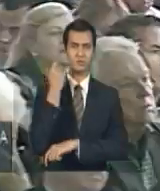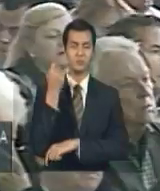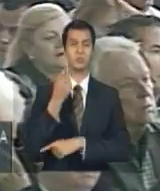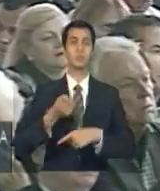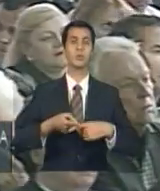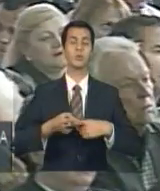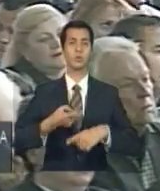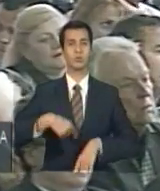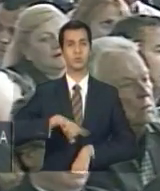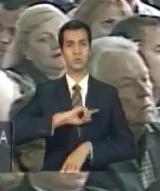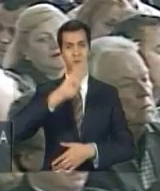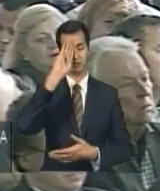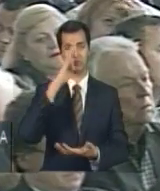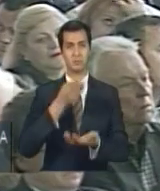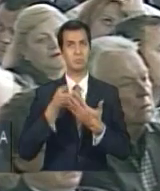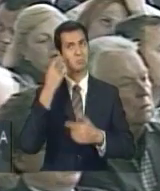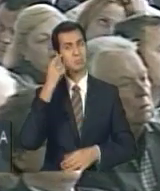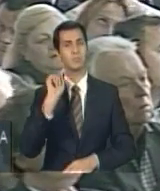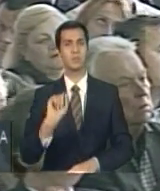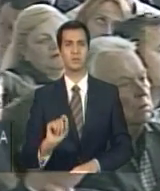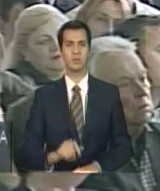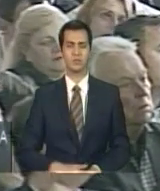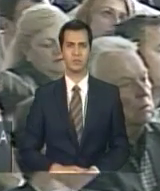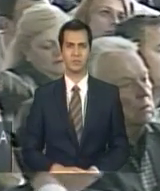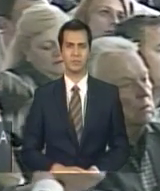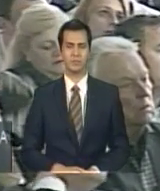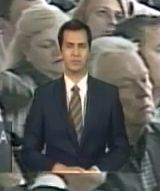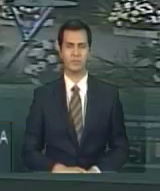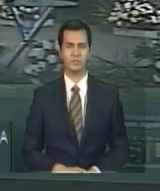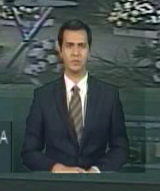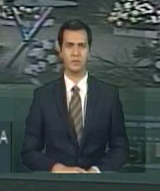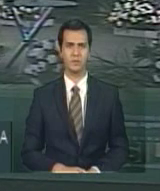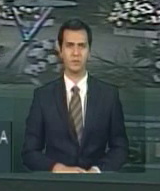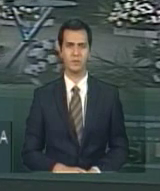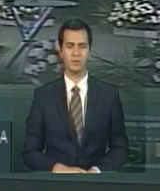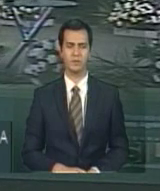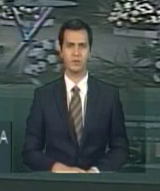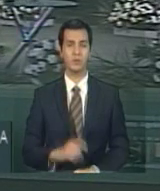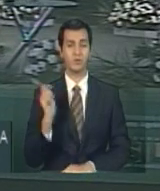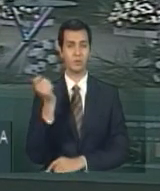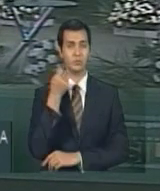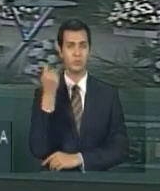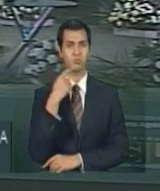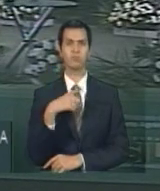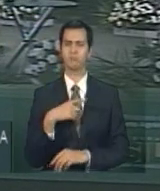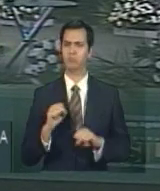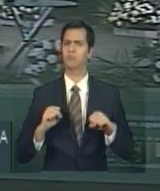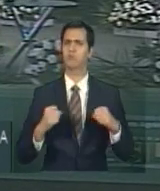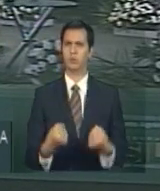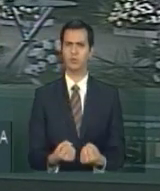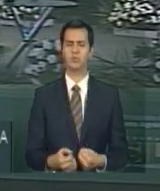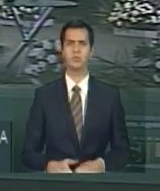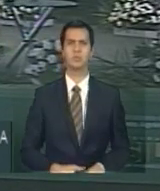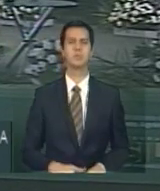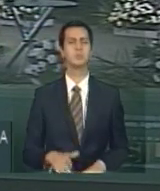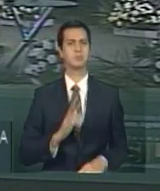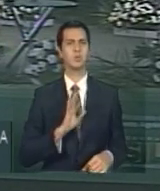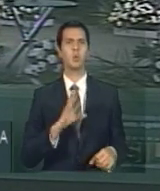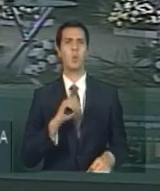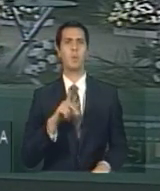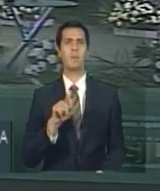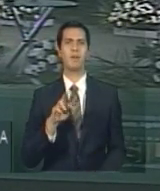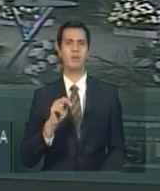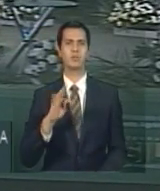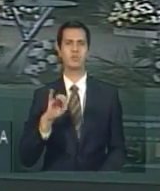acreditamos que o Rio Grande do Sul sempre teve uma imensa força no cooperativismo, no